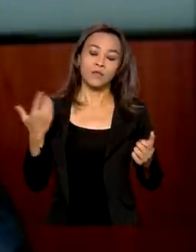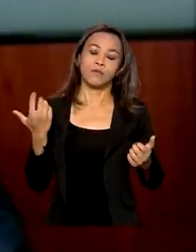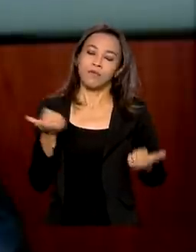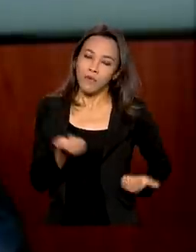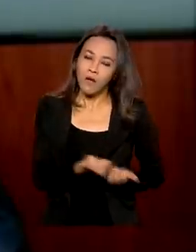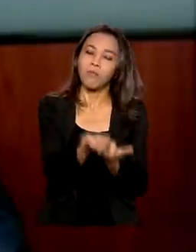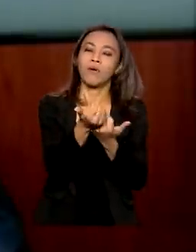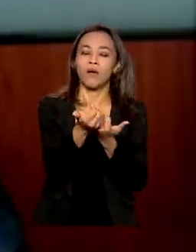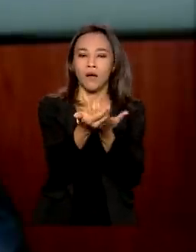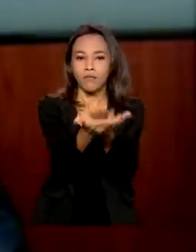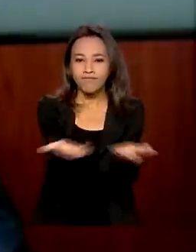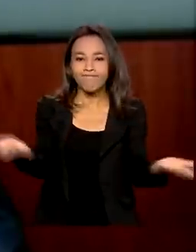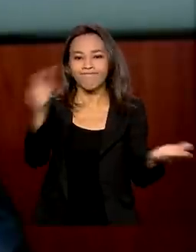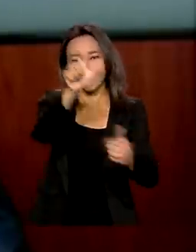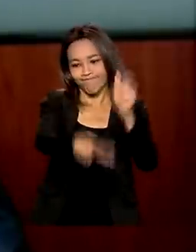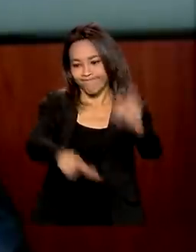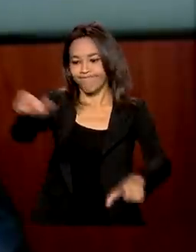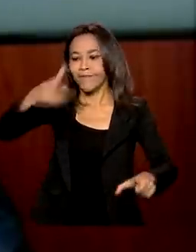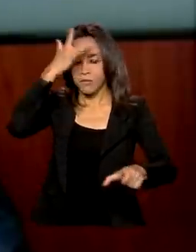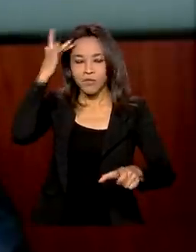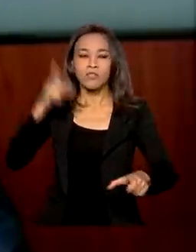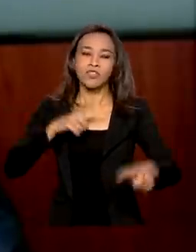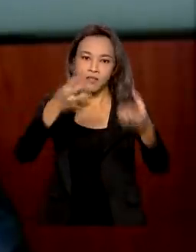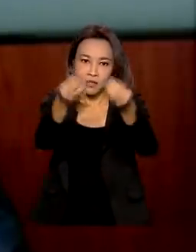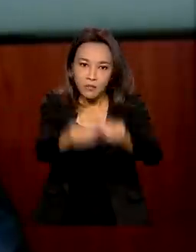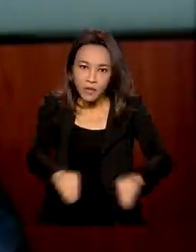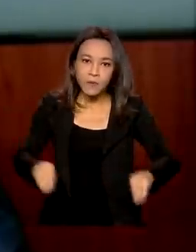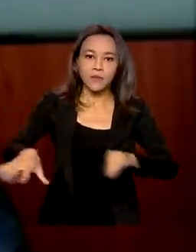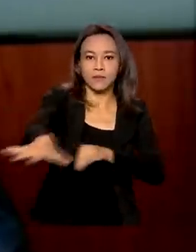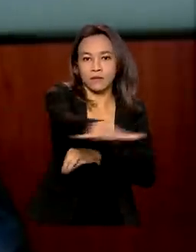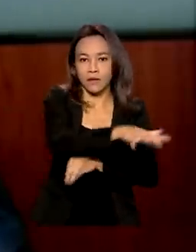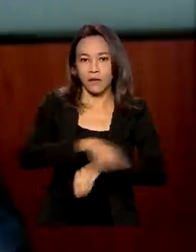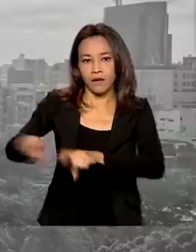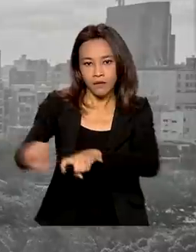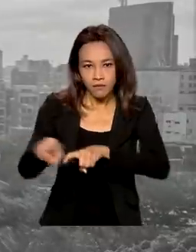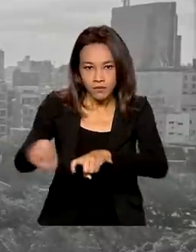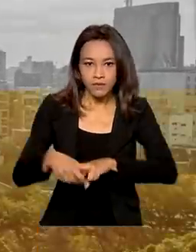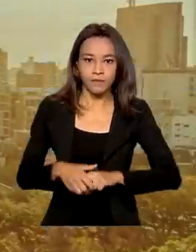bastante aos produtores que tiveram perdas nas suas lavouras.